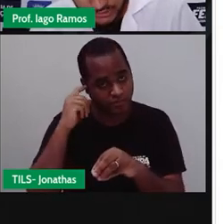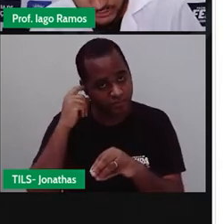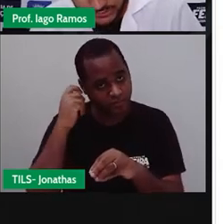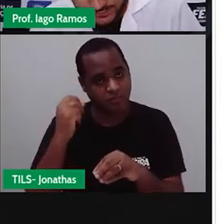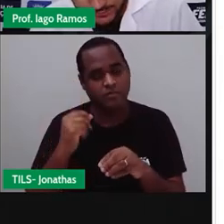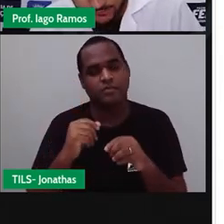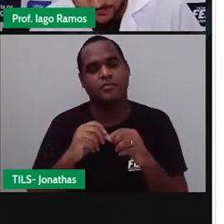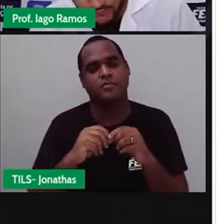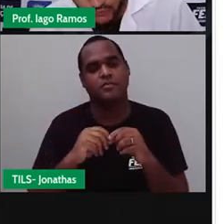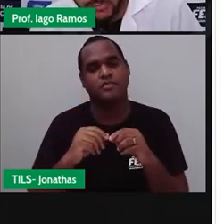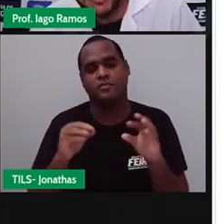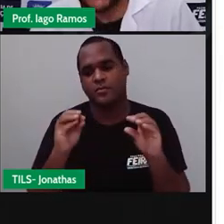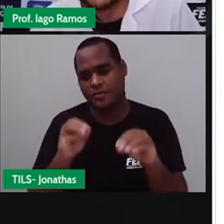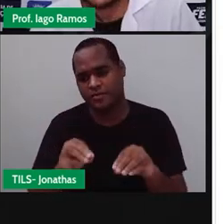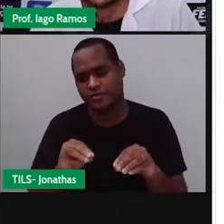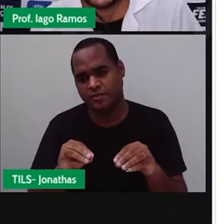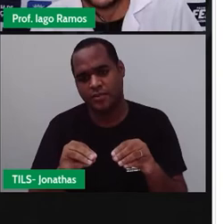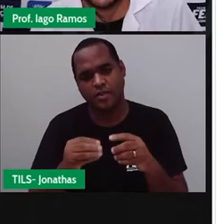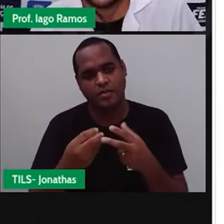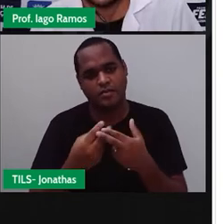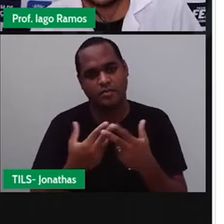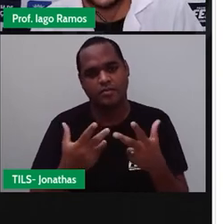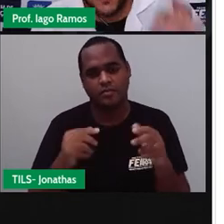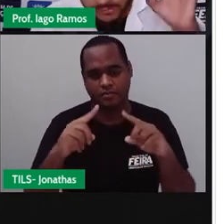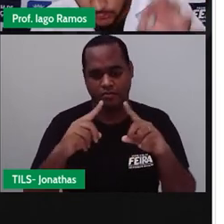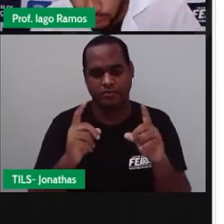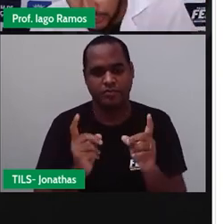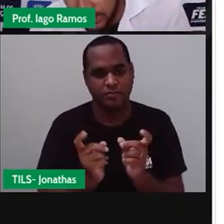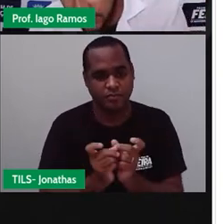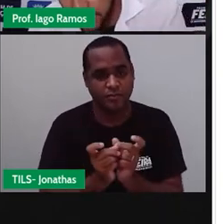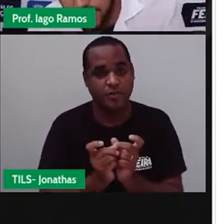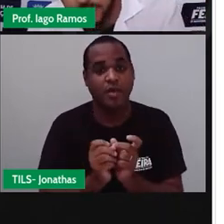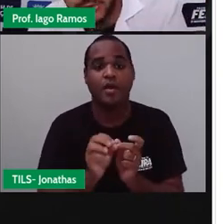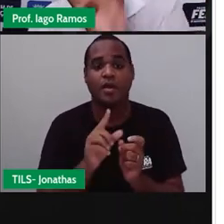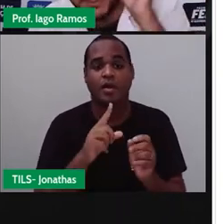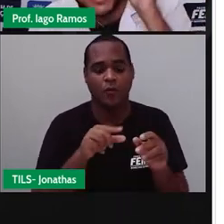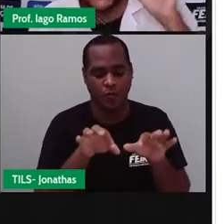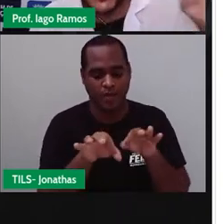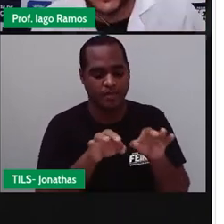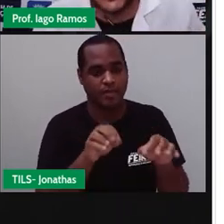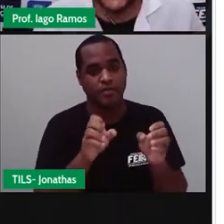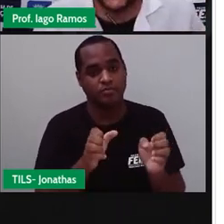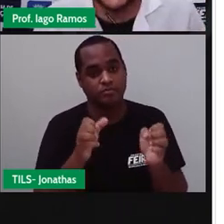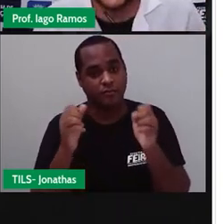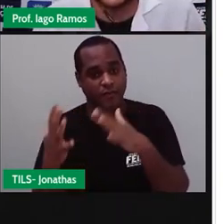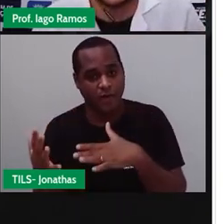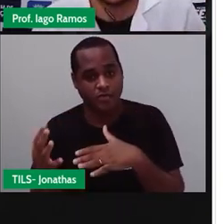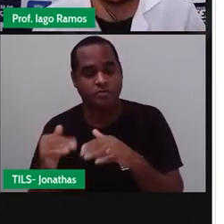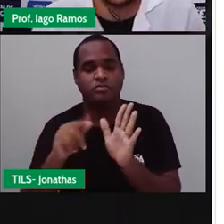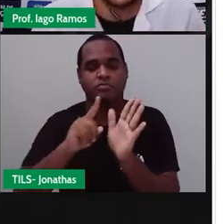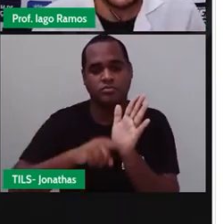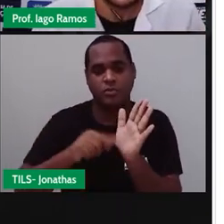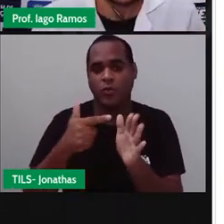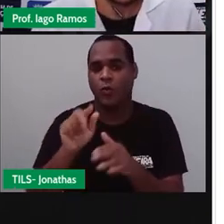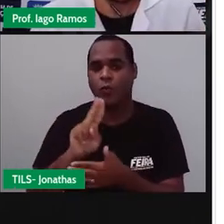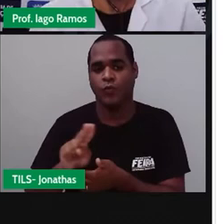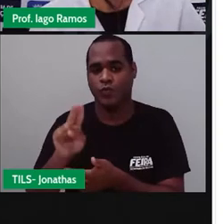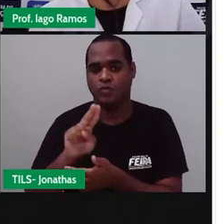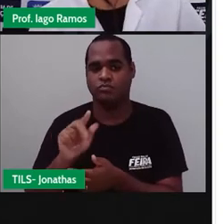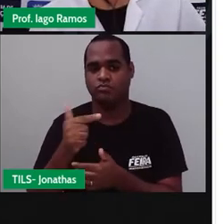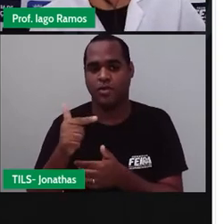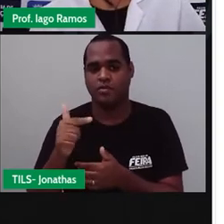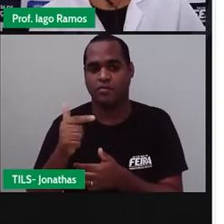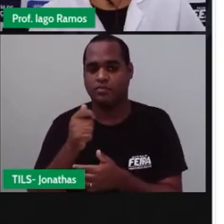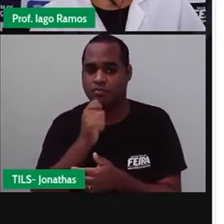uns colchetes só para organizar e fora do colchete a gente vai botar o menos daquele 2 que a gente não usou, tá?